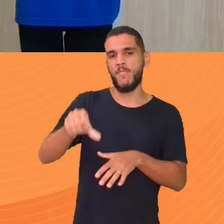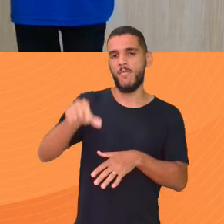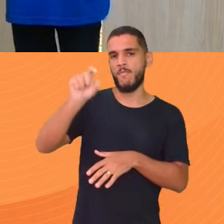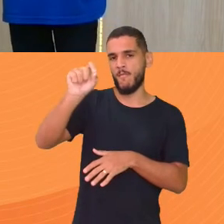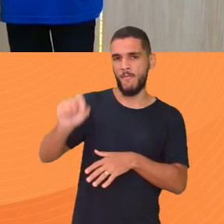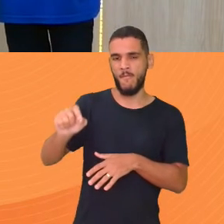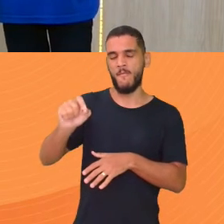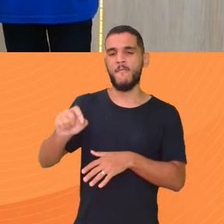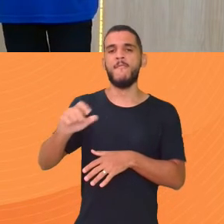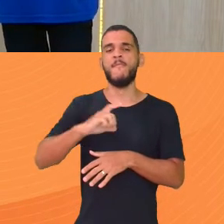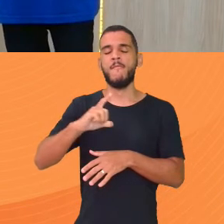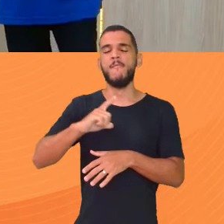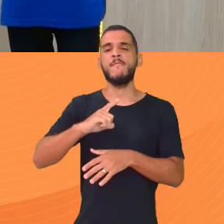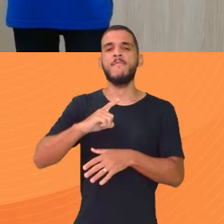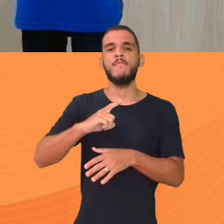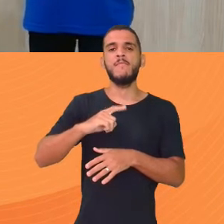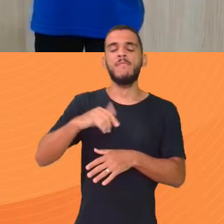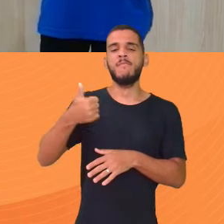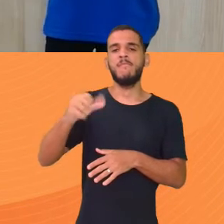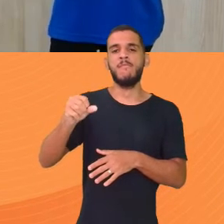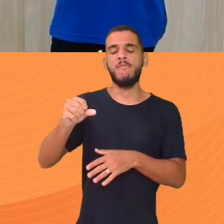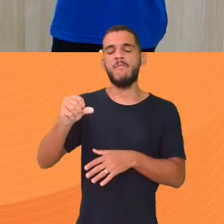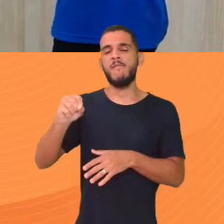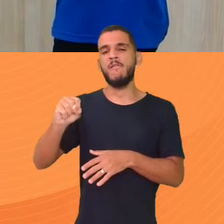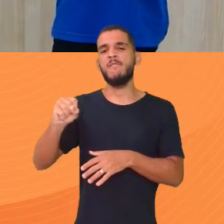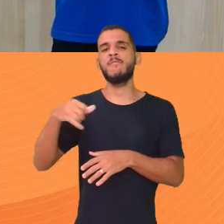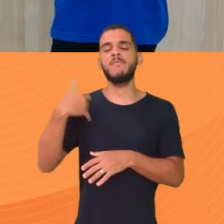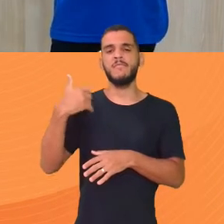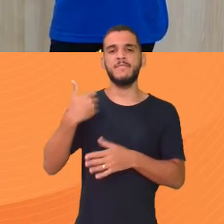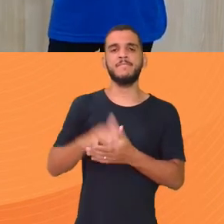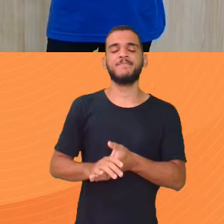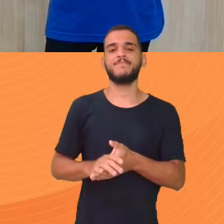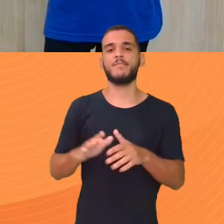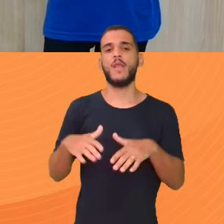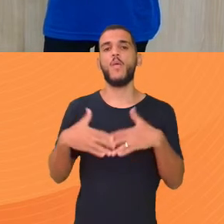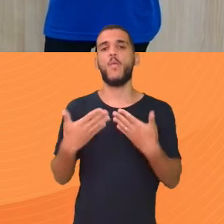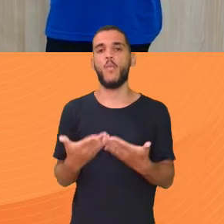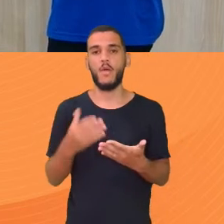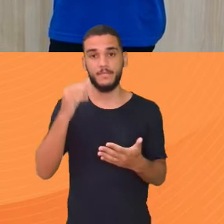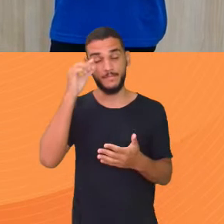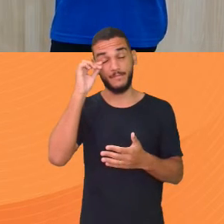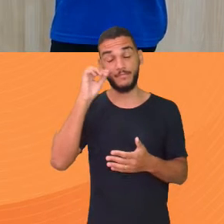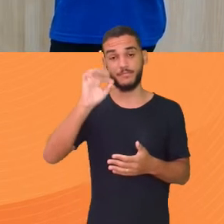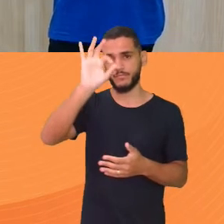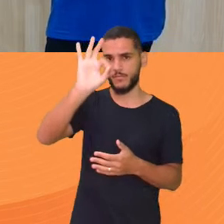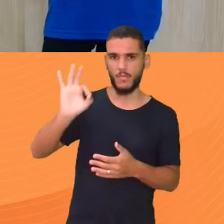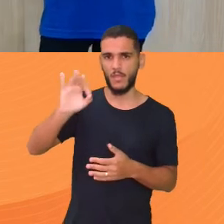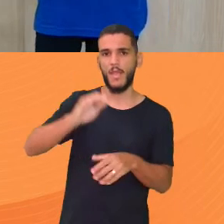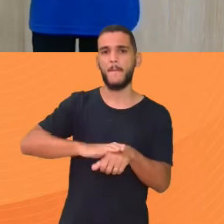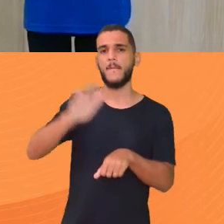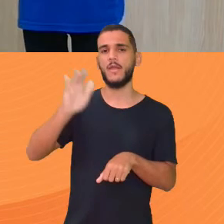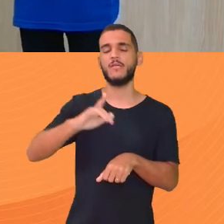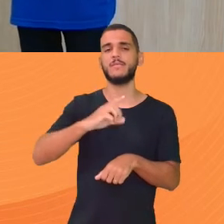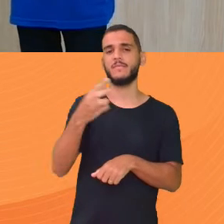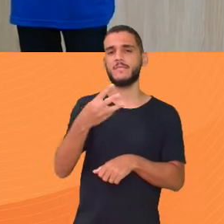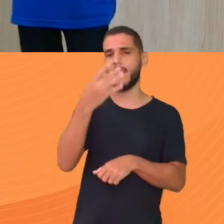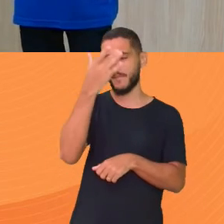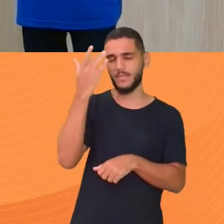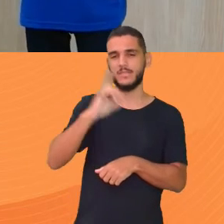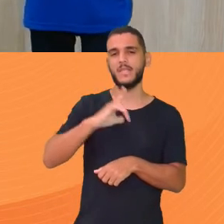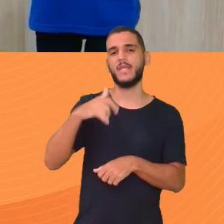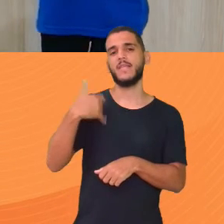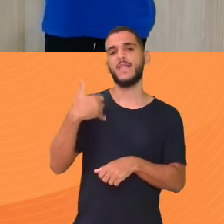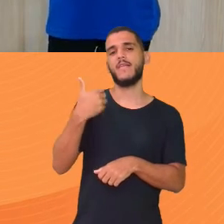18 anos E qual é a porcentagem Maior Que a jovem Que tiver maior A quantidade Você vê ali Que tem 3 pessoas Que tem 21 anos Então